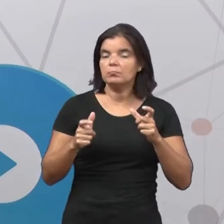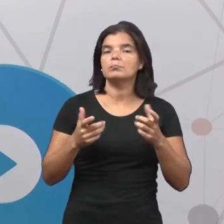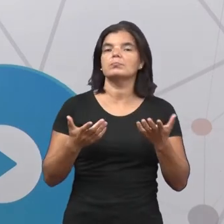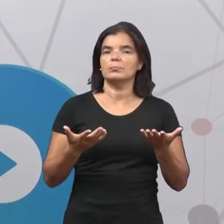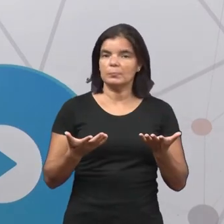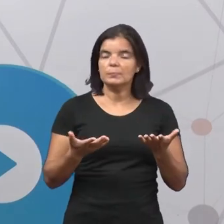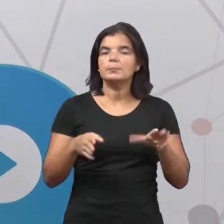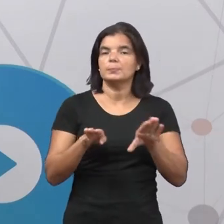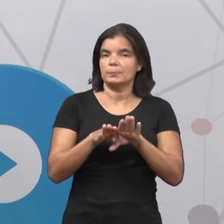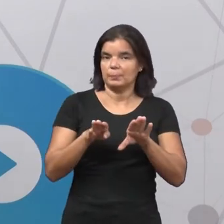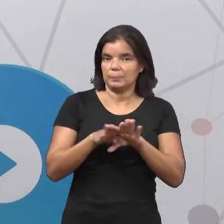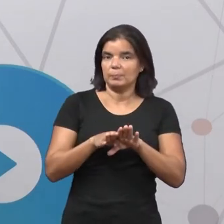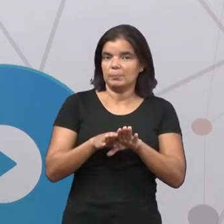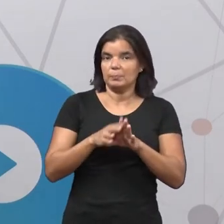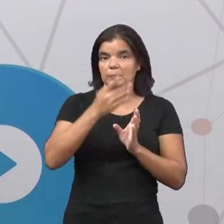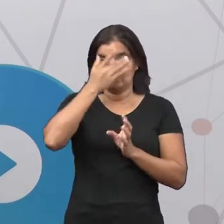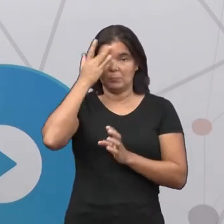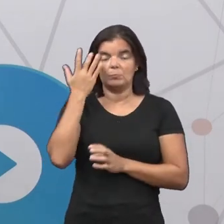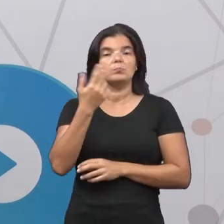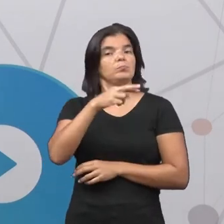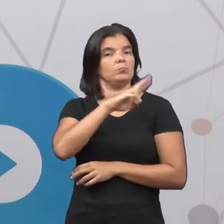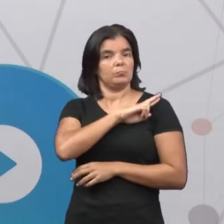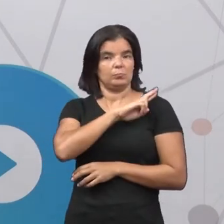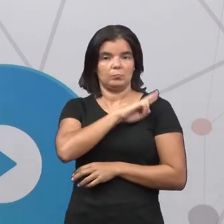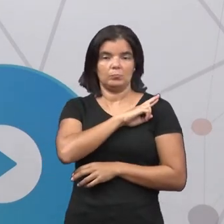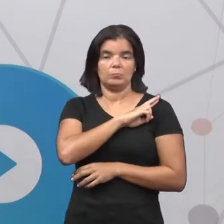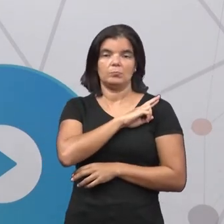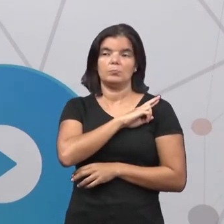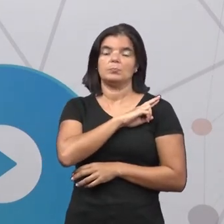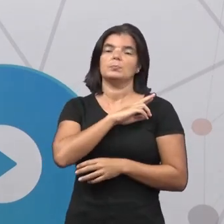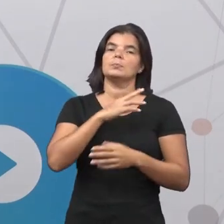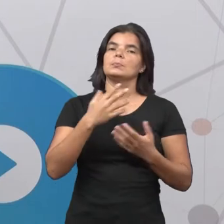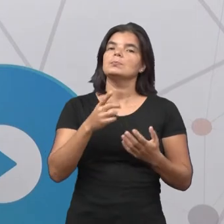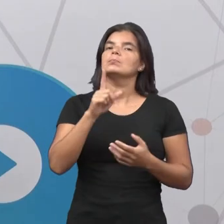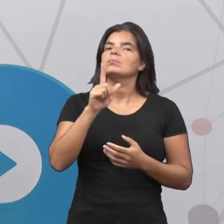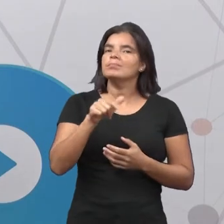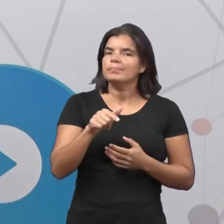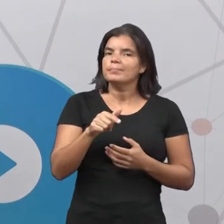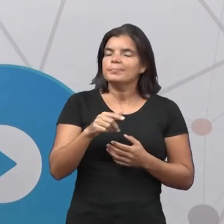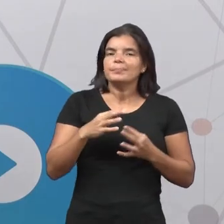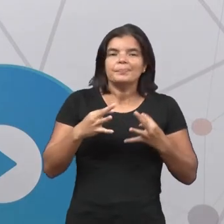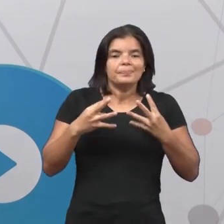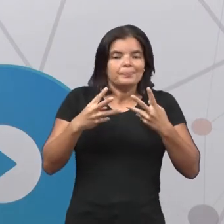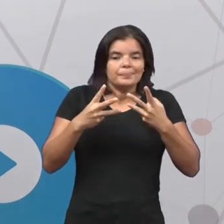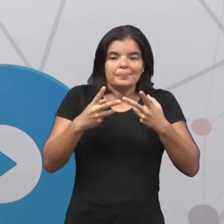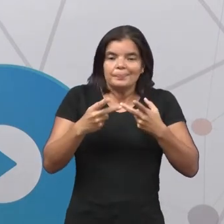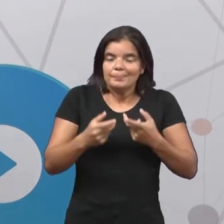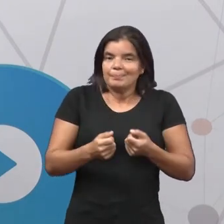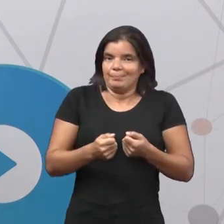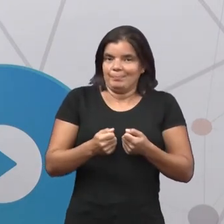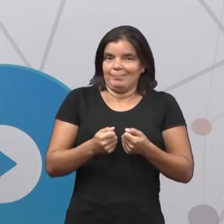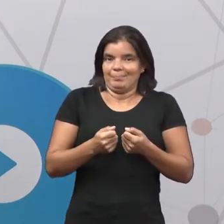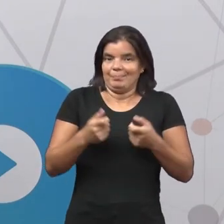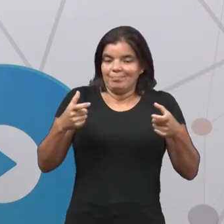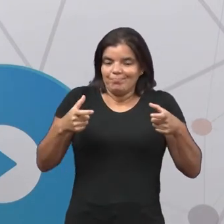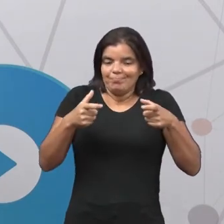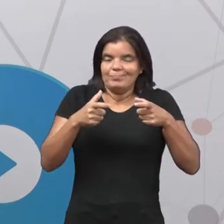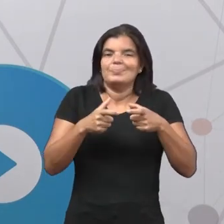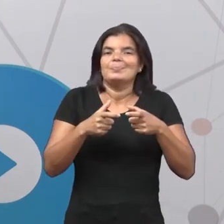independente dos protagonistas dessas manifestações, eram completamente minadas,